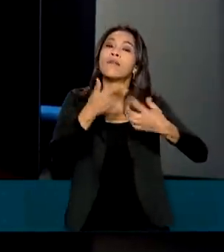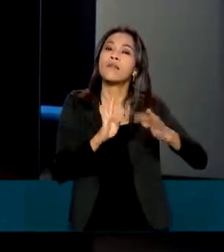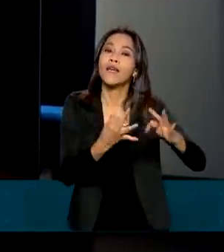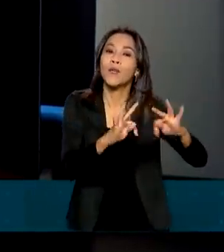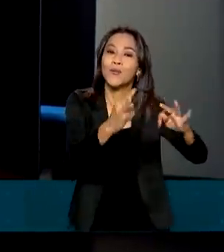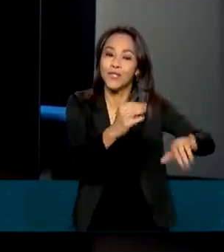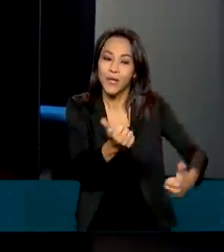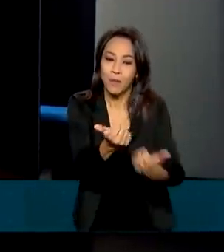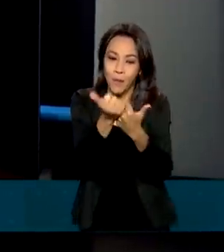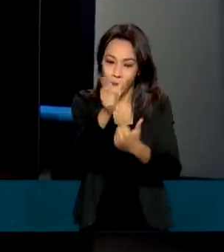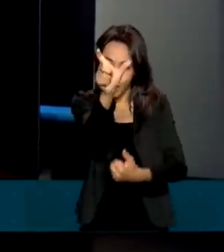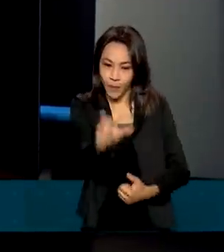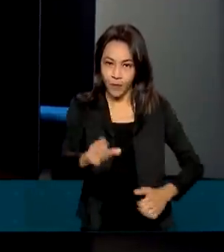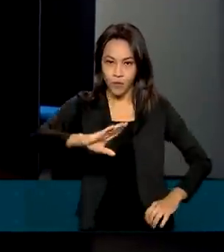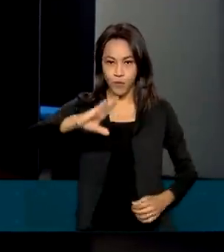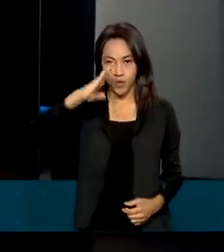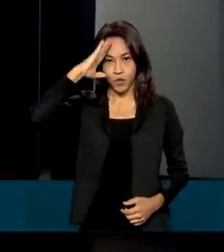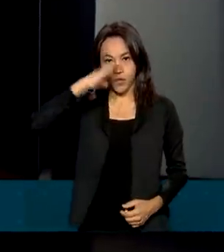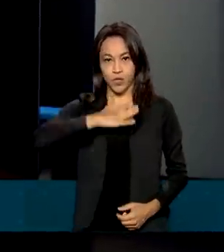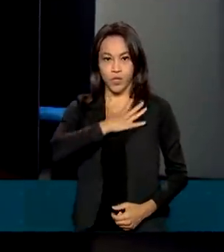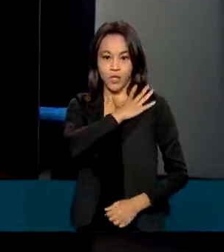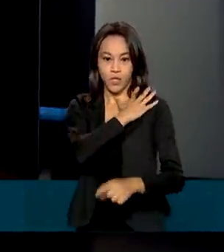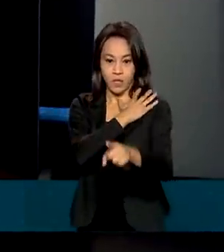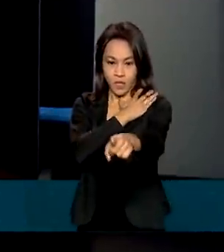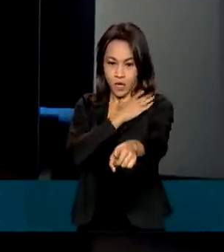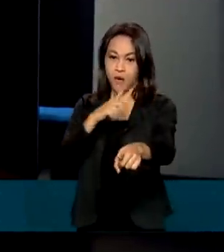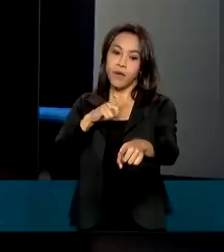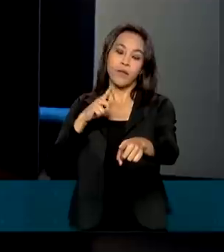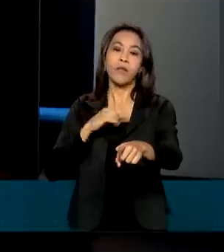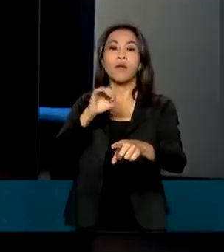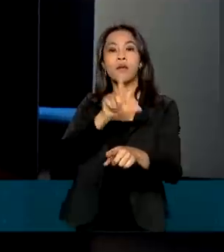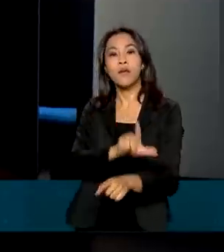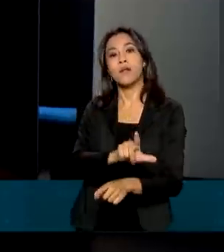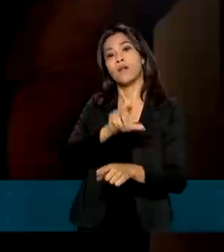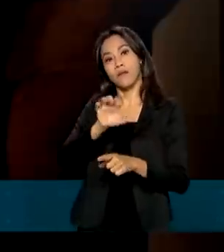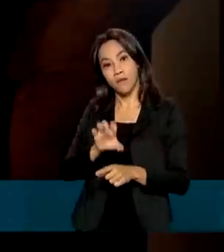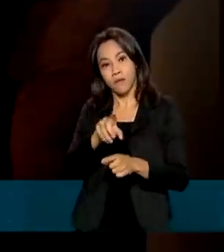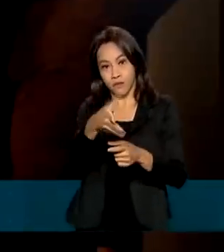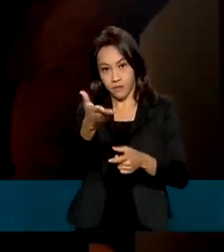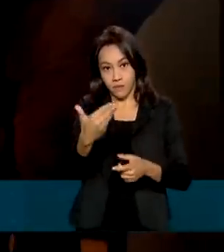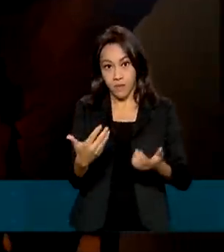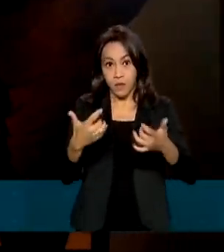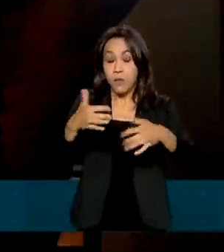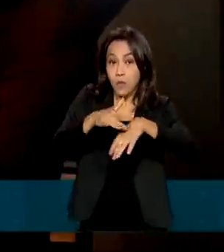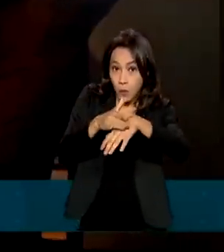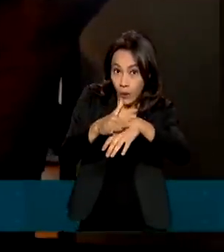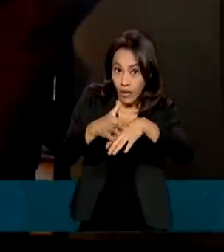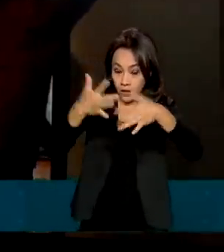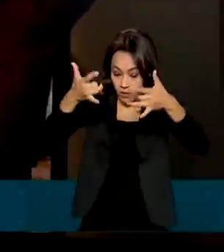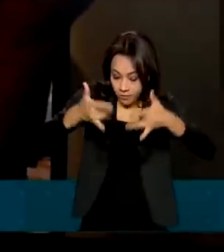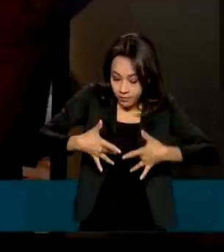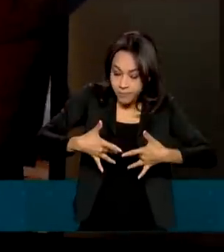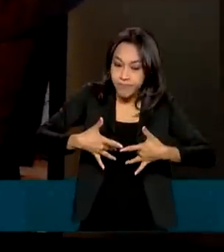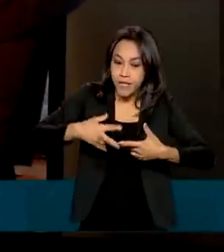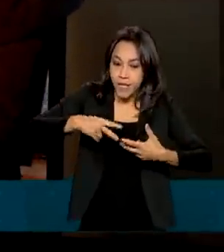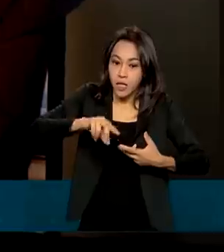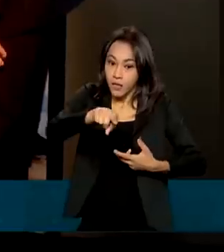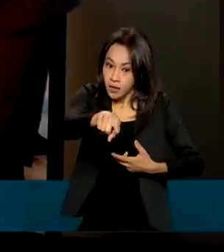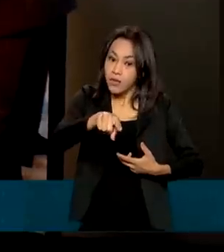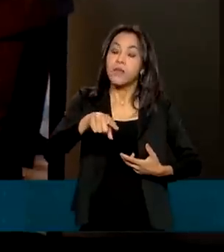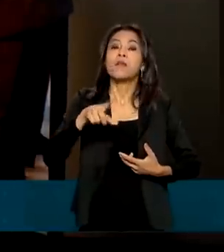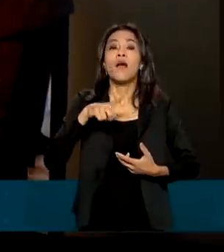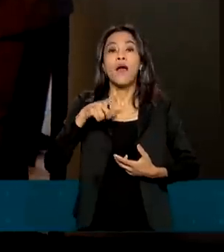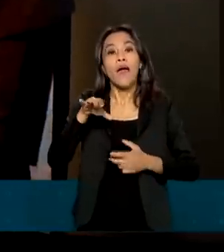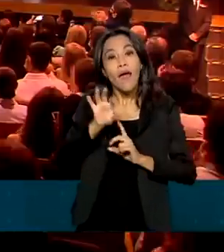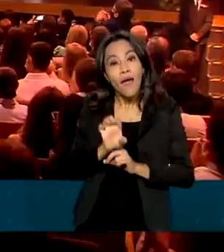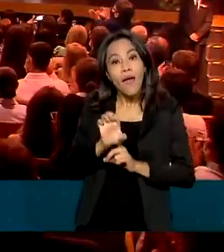general de exército Eduardo Vilas Boas, que sofre de esclerose lateral amiotrófica, doença rara neurodegenerativa, conhecida pela